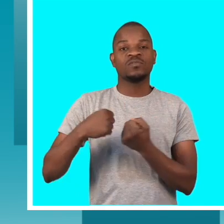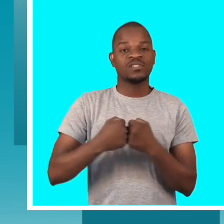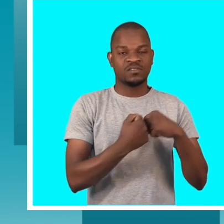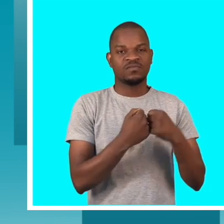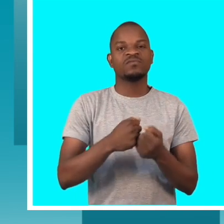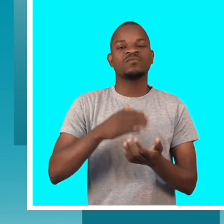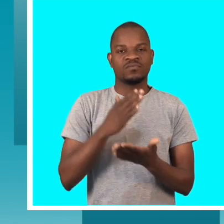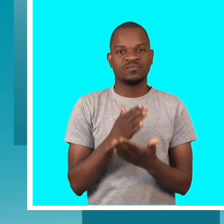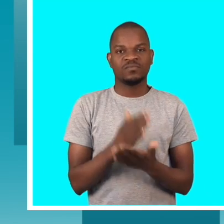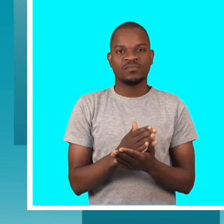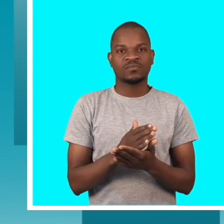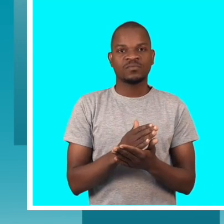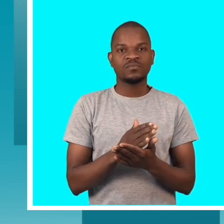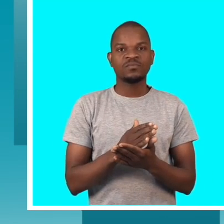desafio, porque é um desafio. Obrigado. Obrigado.